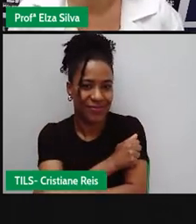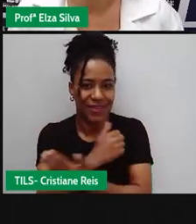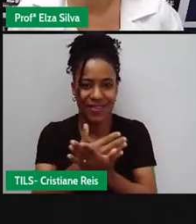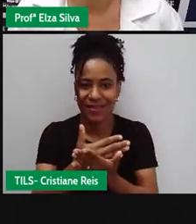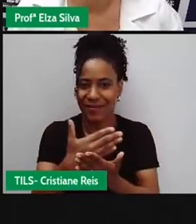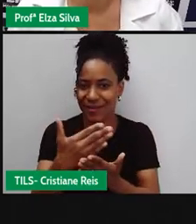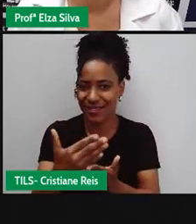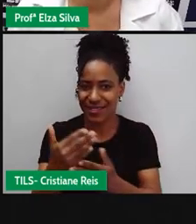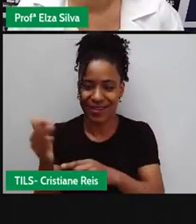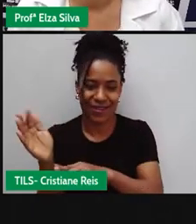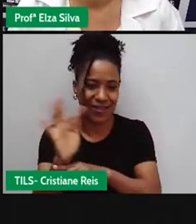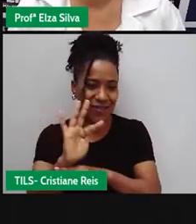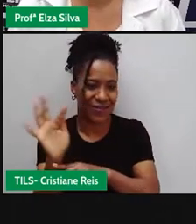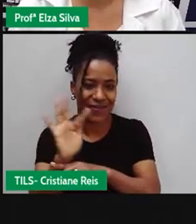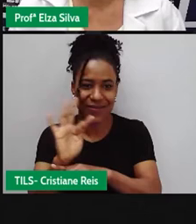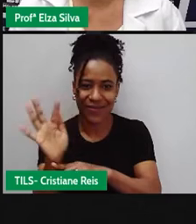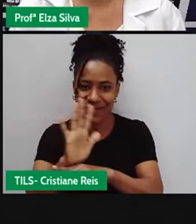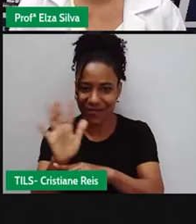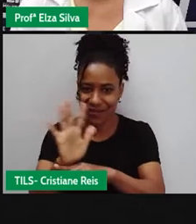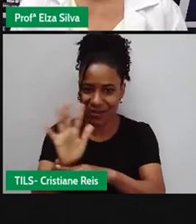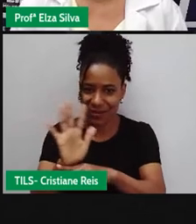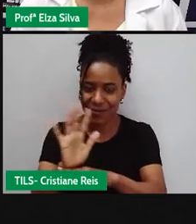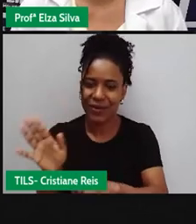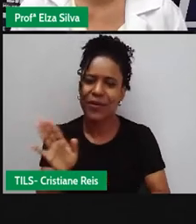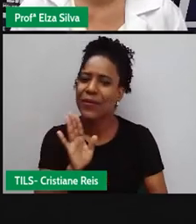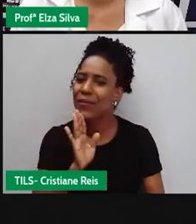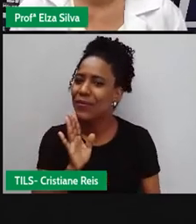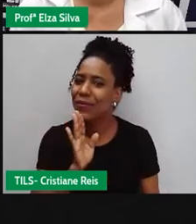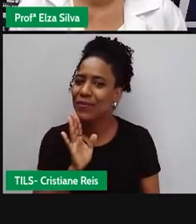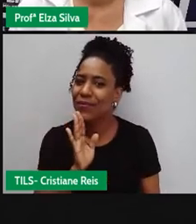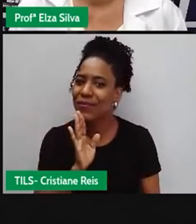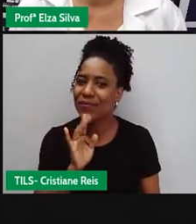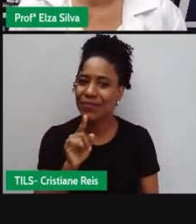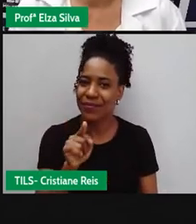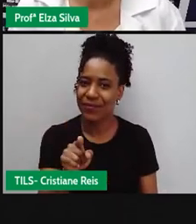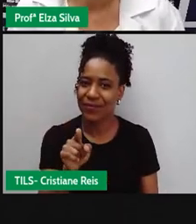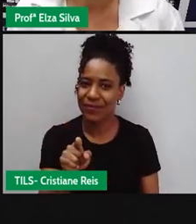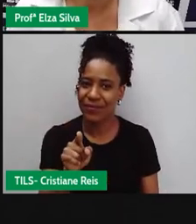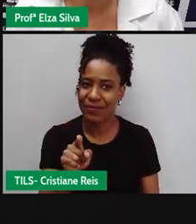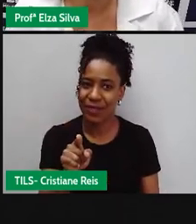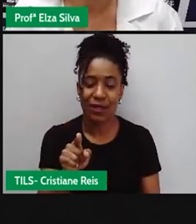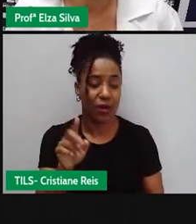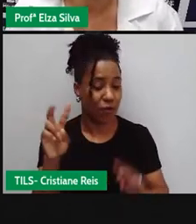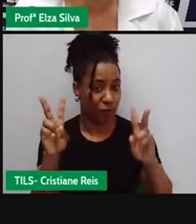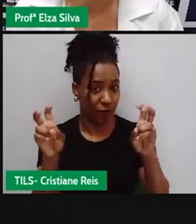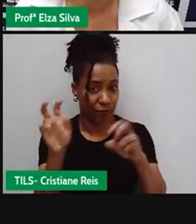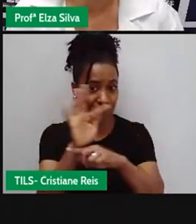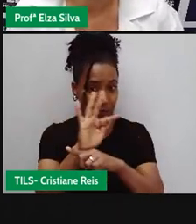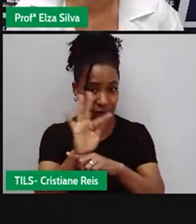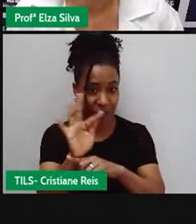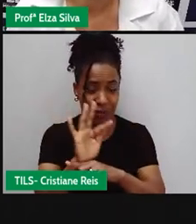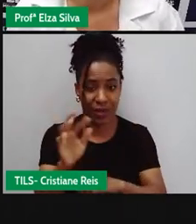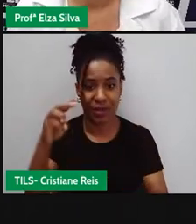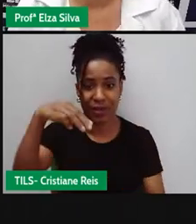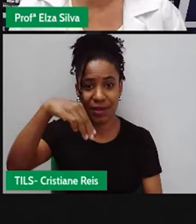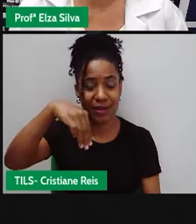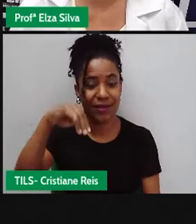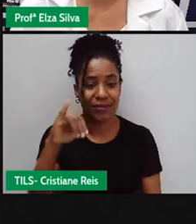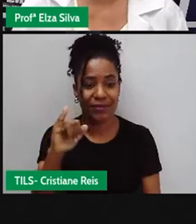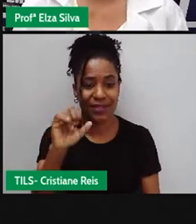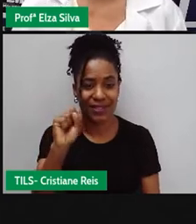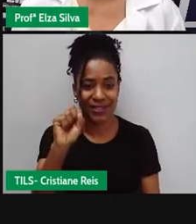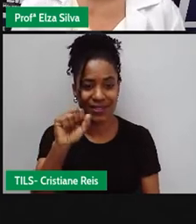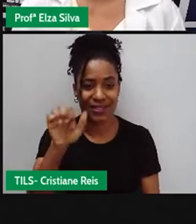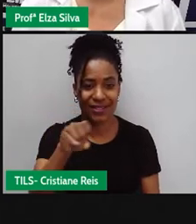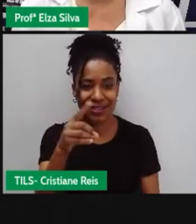o cinema. Vocês já ouviram falar que o Missão Impossível 7 vai